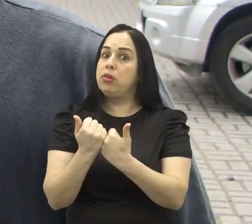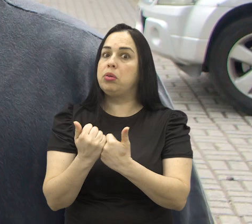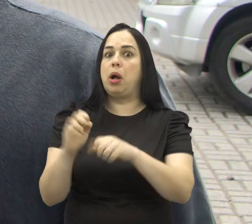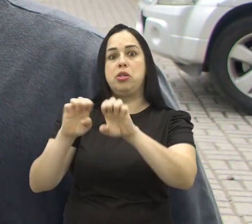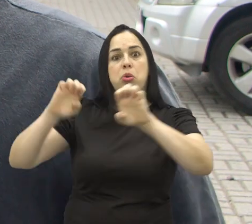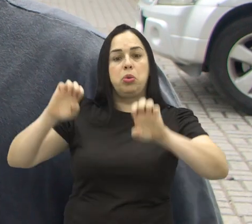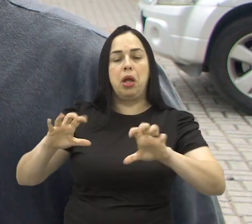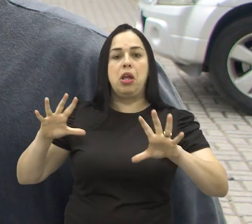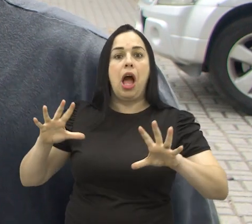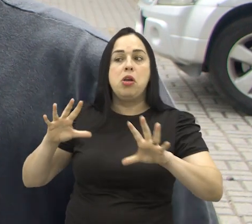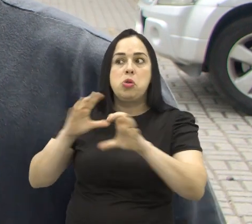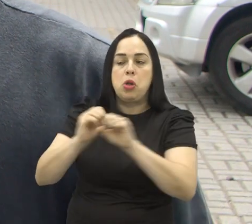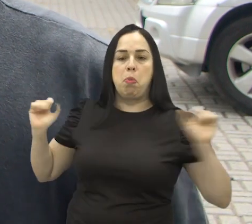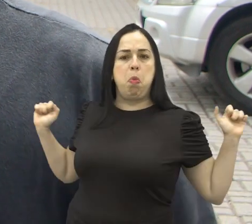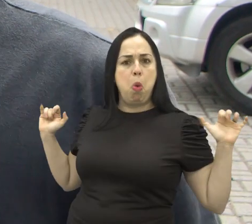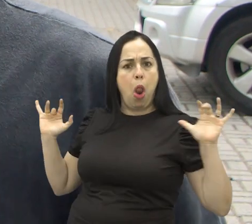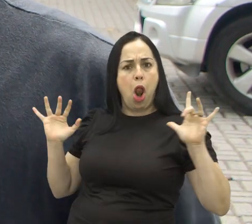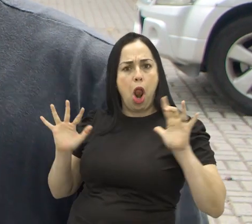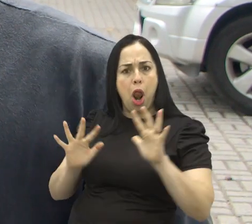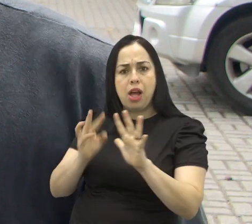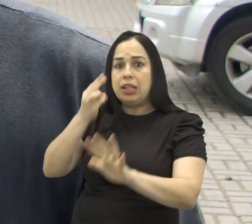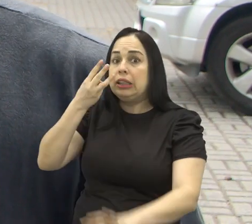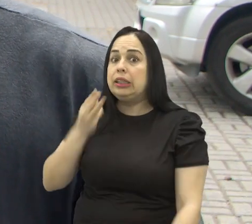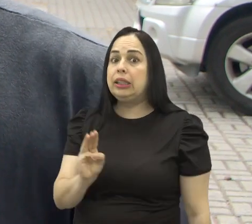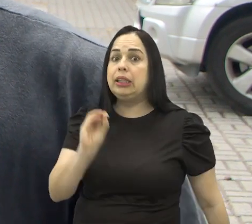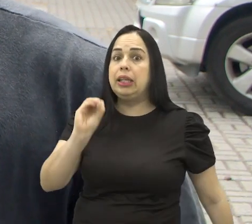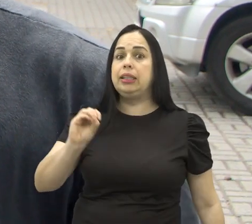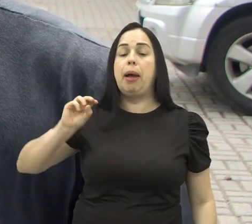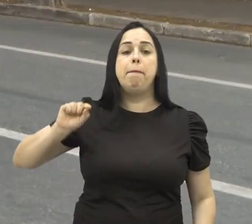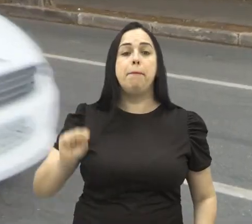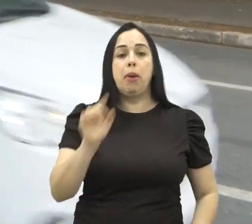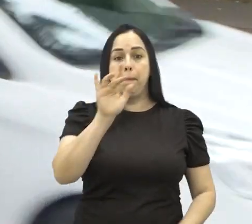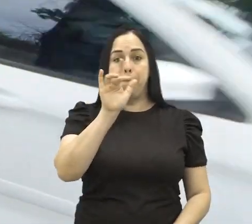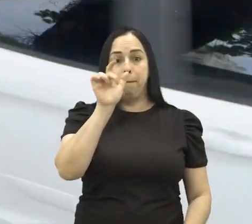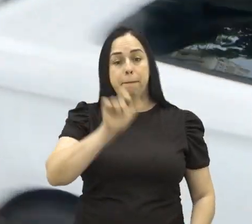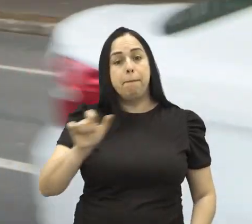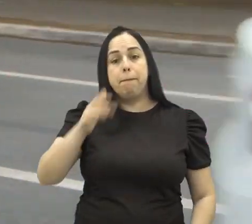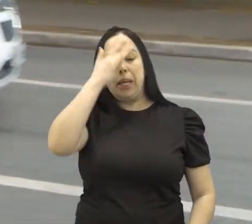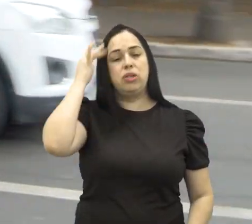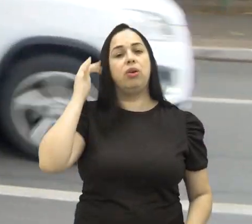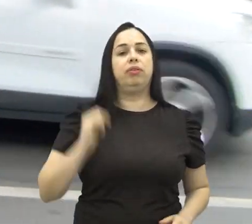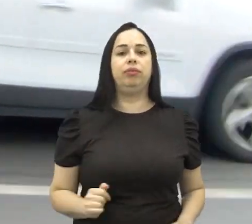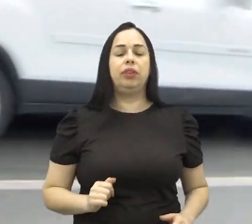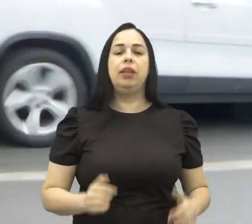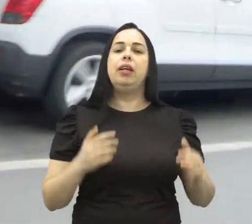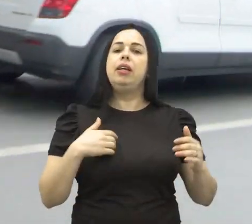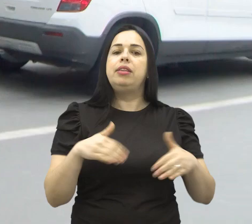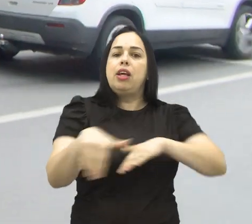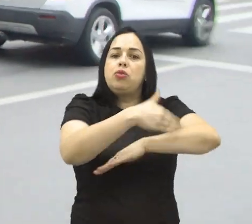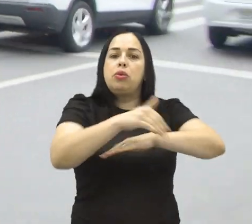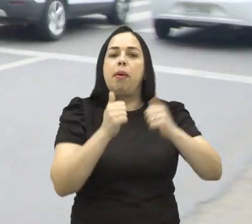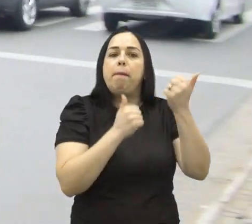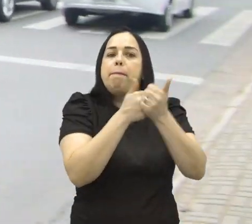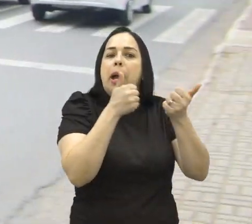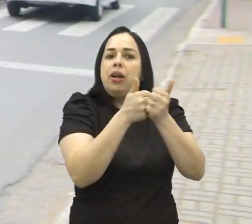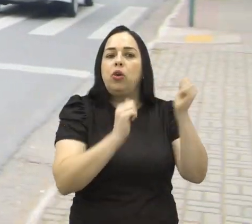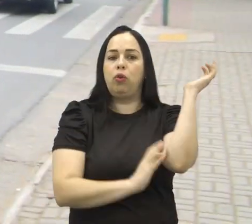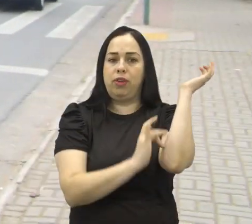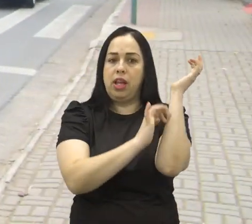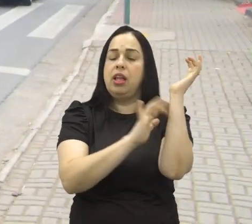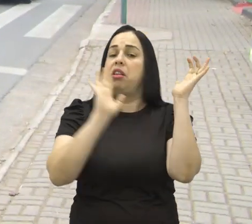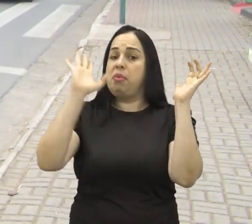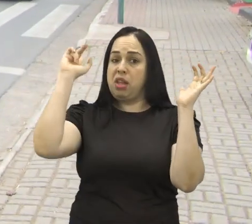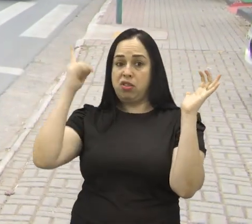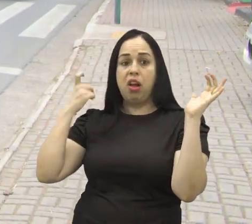também quase 20, 30 mil pessoas aí nos dois dias de festa que a gente fez. Essas ruas próximas ao Parque Vicentina Aranha também